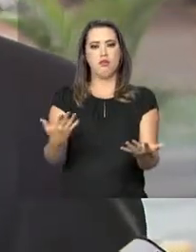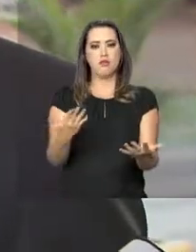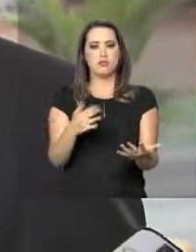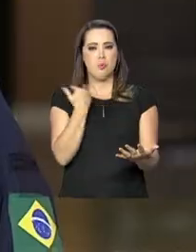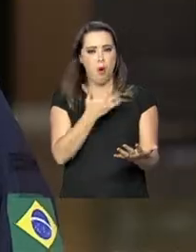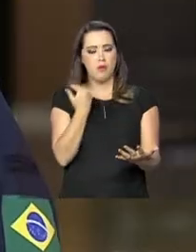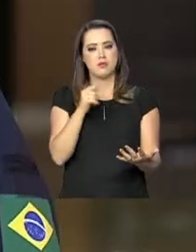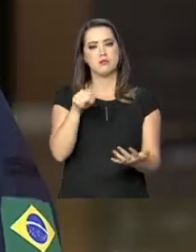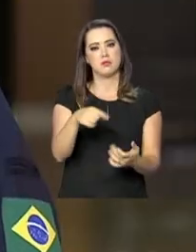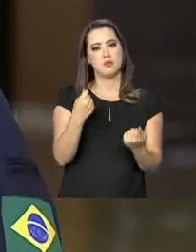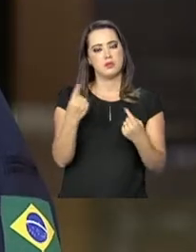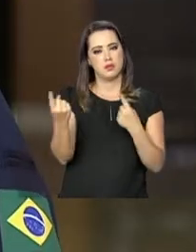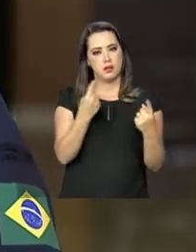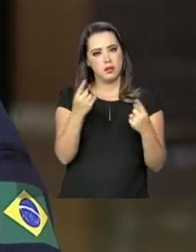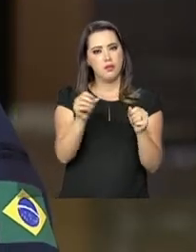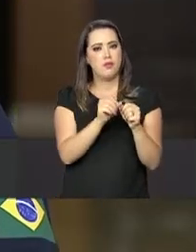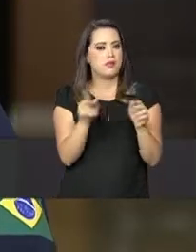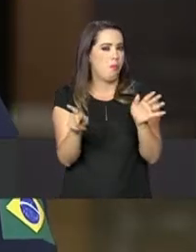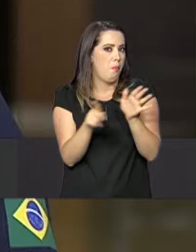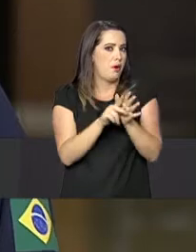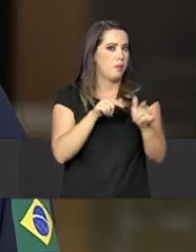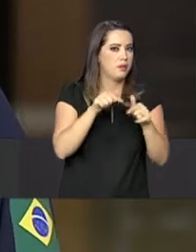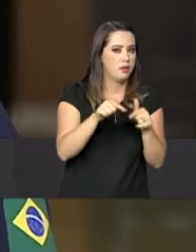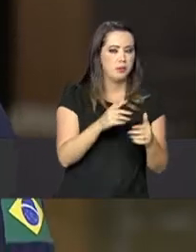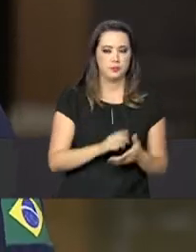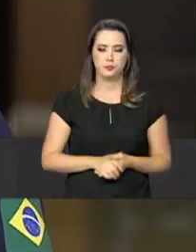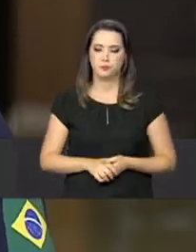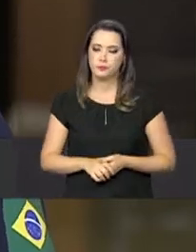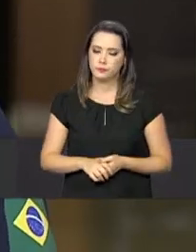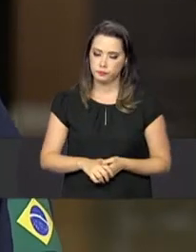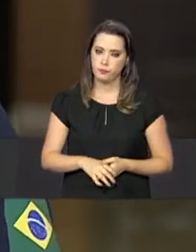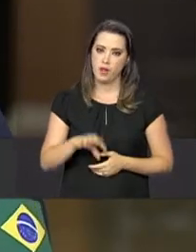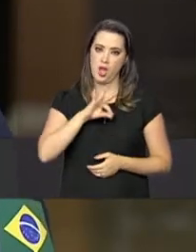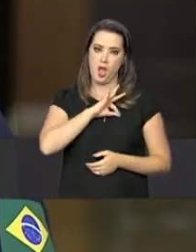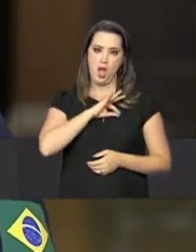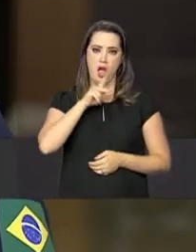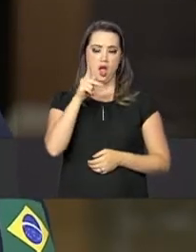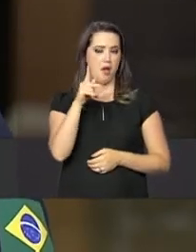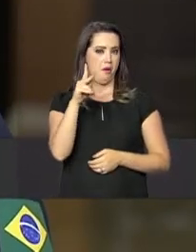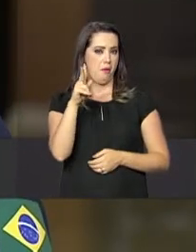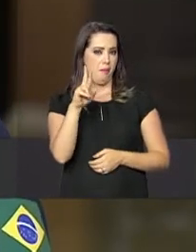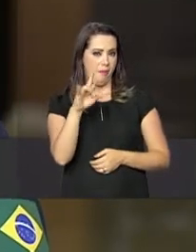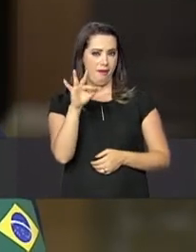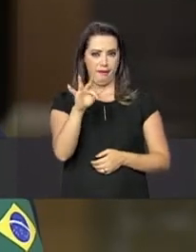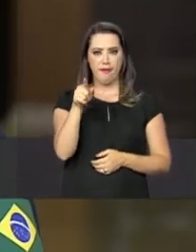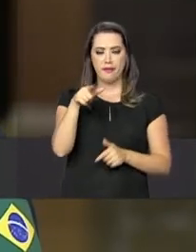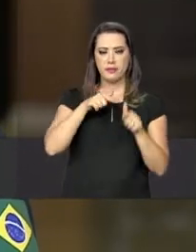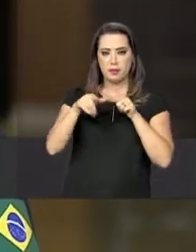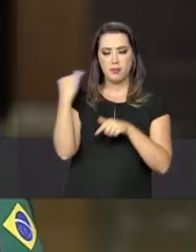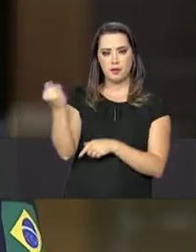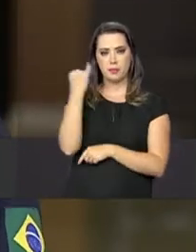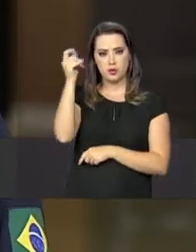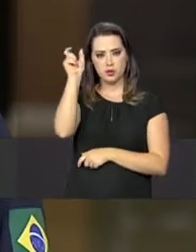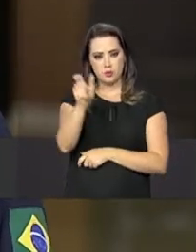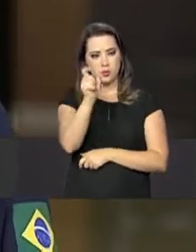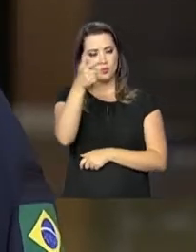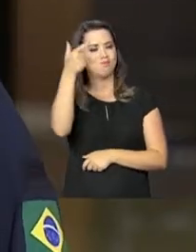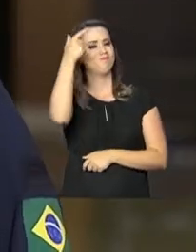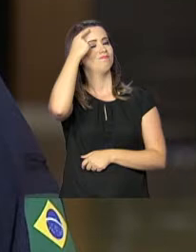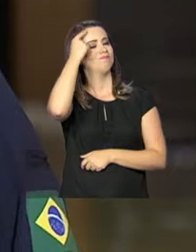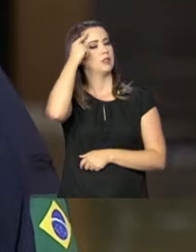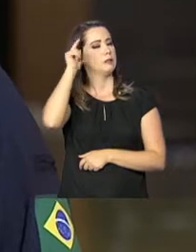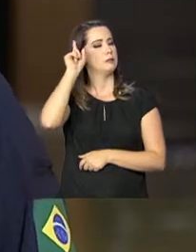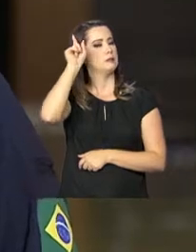fazer a sua parte. A Polícia Rodoviária Federal tem um papel sobre a maneira importante dentro do Sistema Nacional de Trânsito, fazer com que as pessoas se conscientizem,